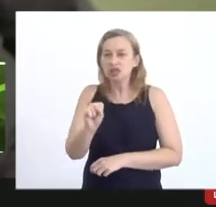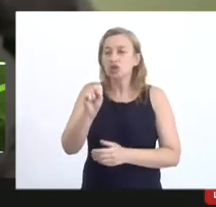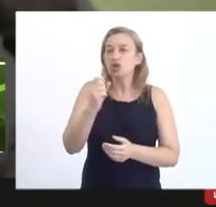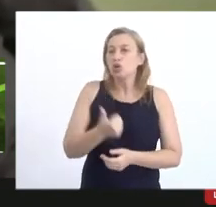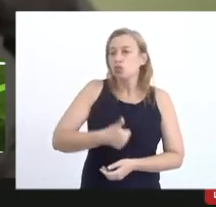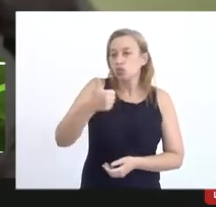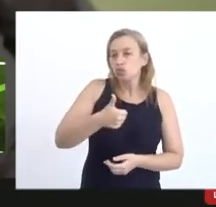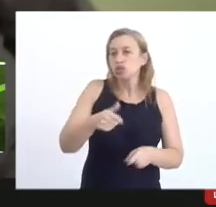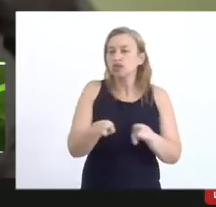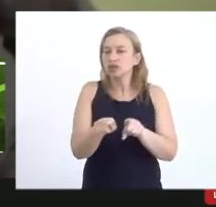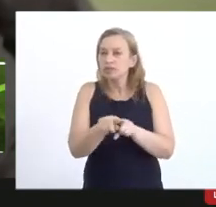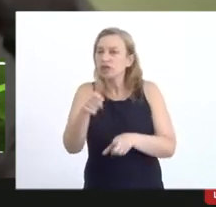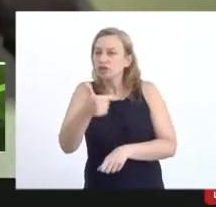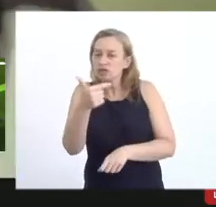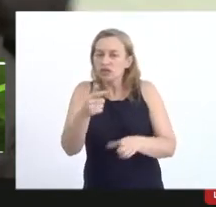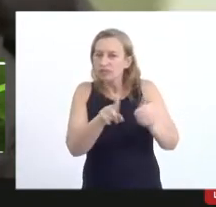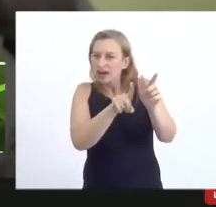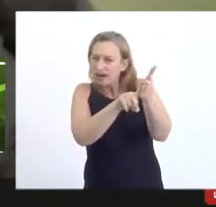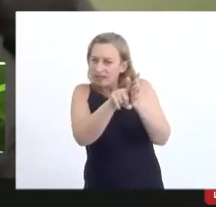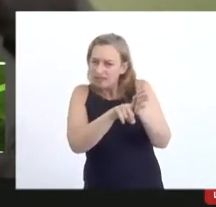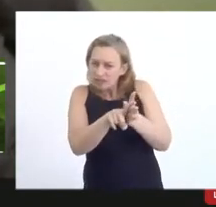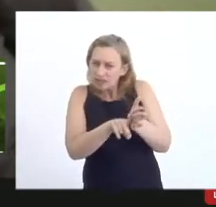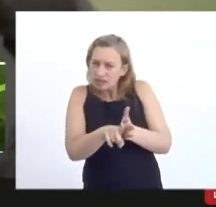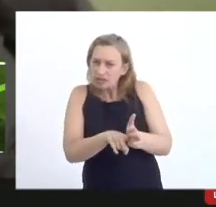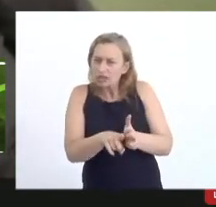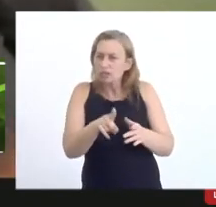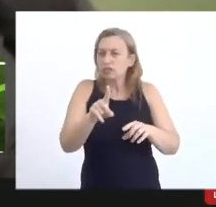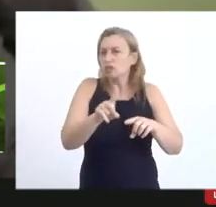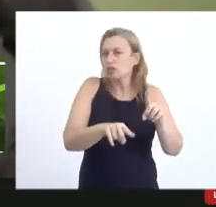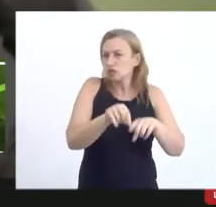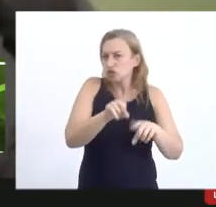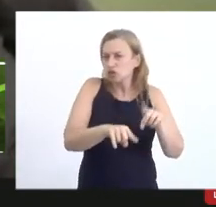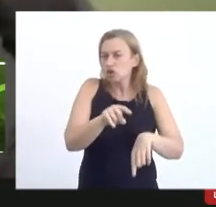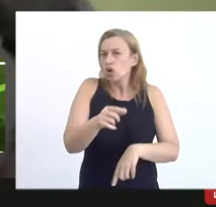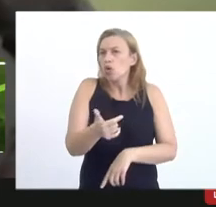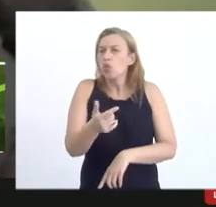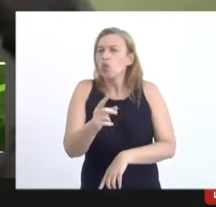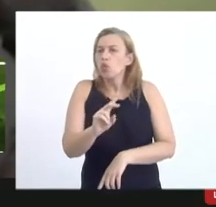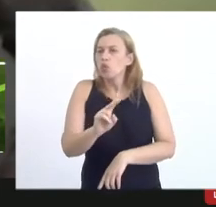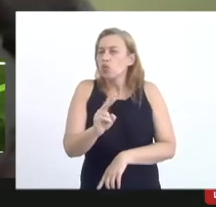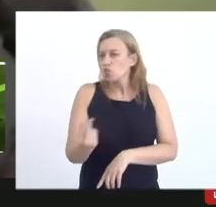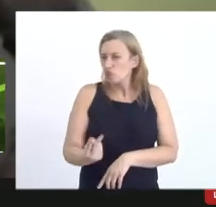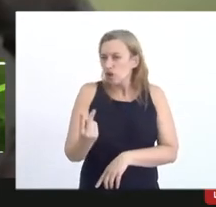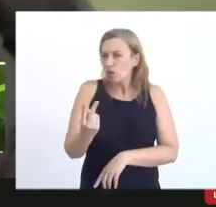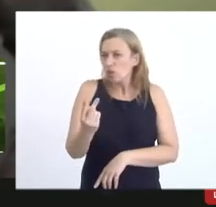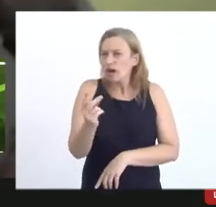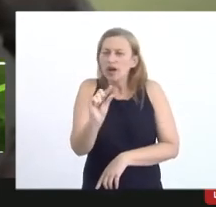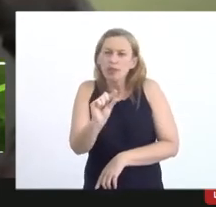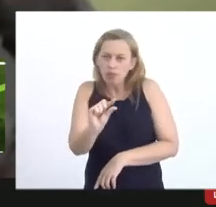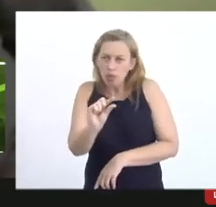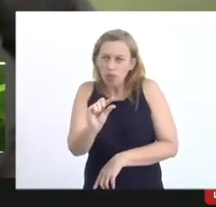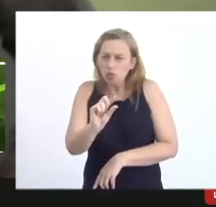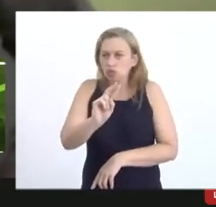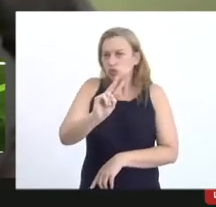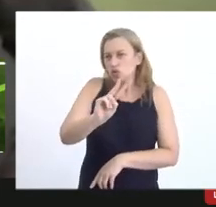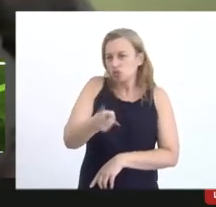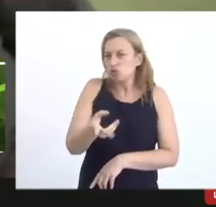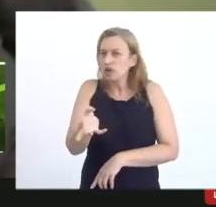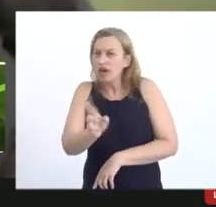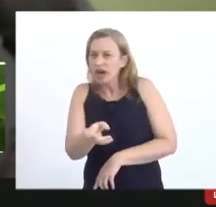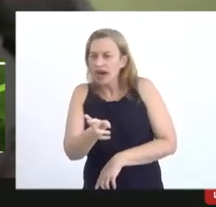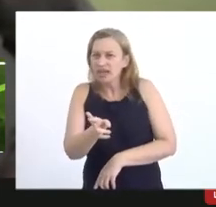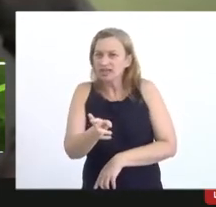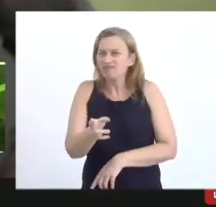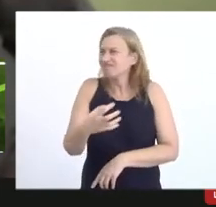análise só pelo objeto porque o valor era muito pequeno era 2.500 reais o prêmio e não fazia sentido a gente